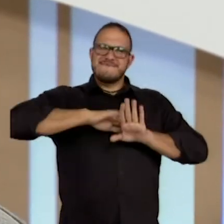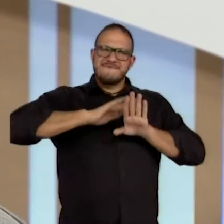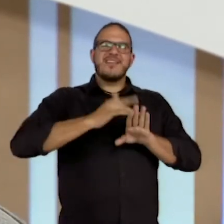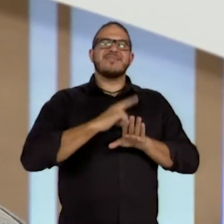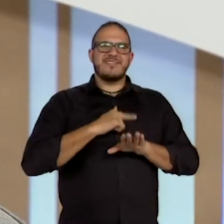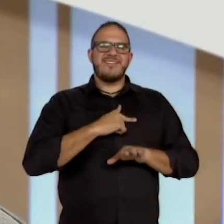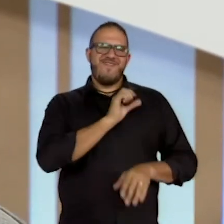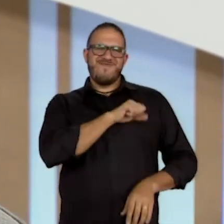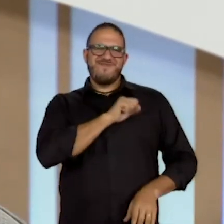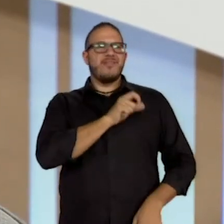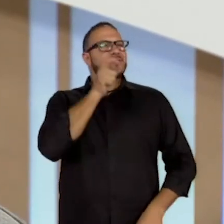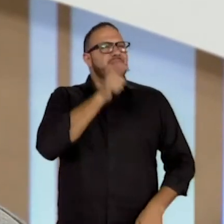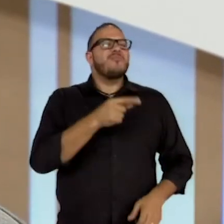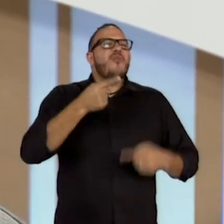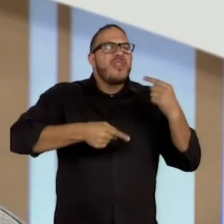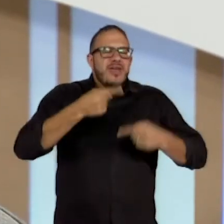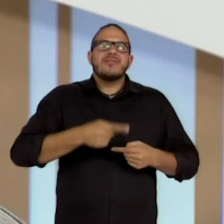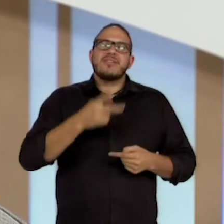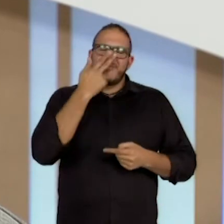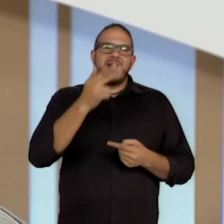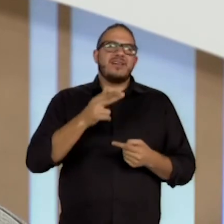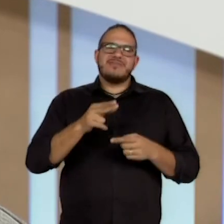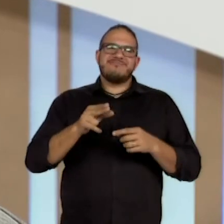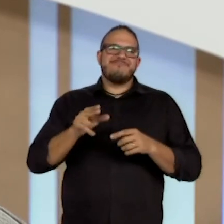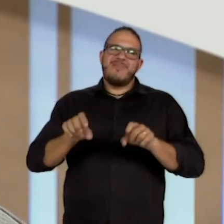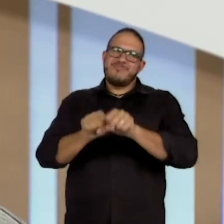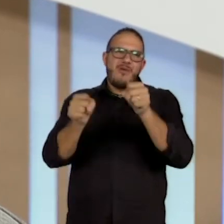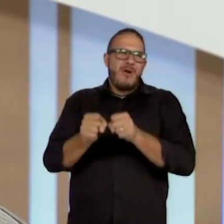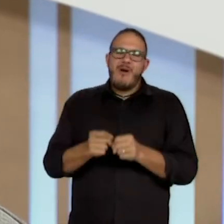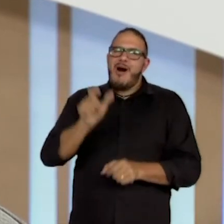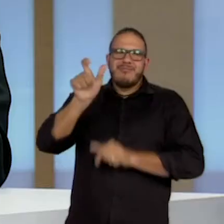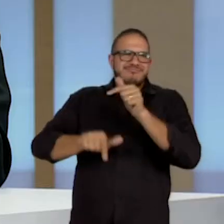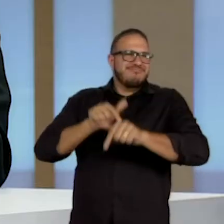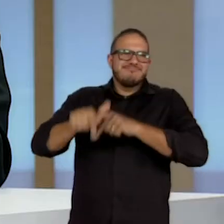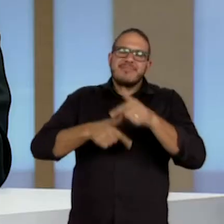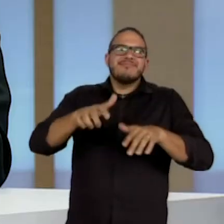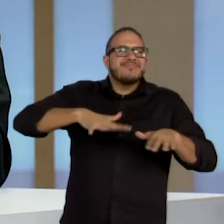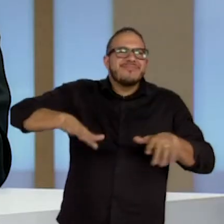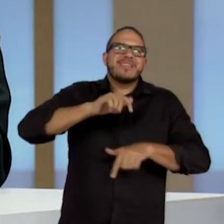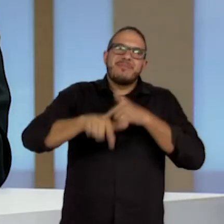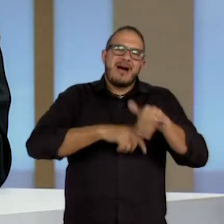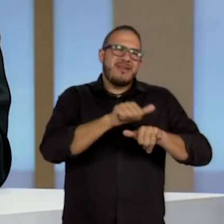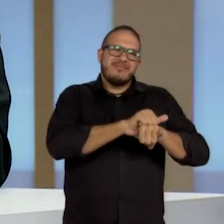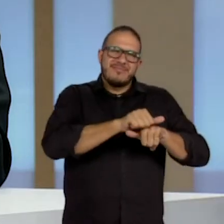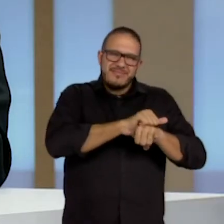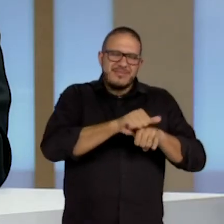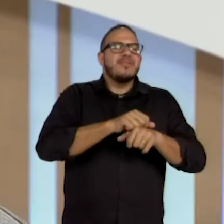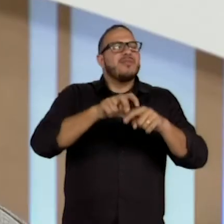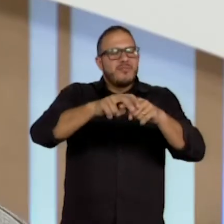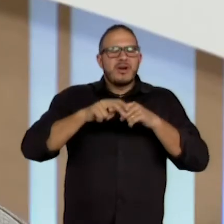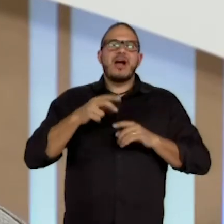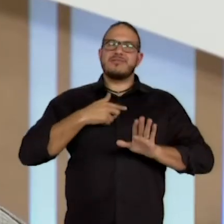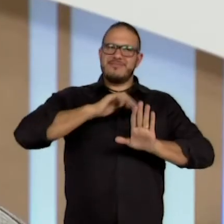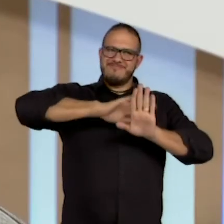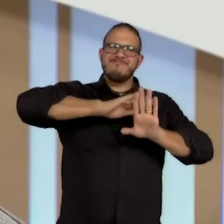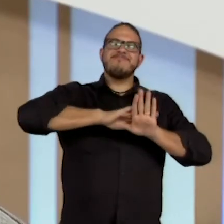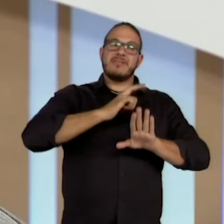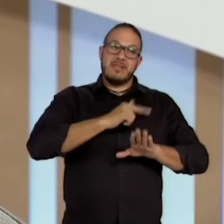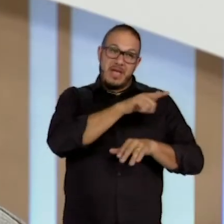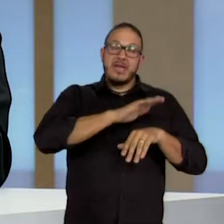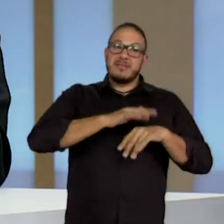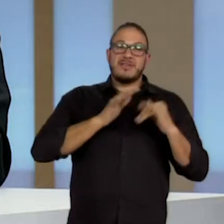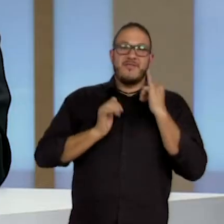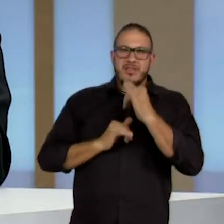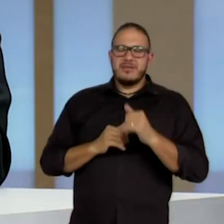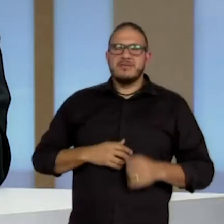e que vai destruir a legitimidade do Lava Jato, que foi em cima da ideologia, foi eles que disseram isso. E você